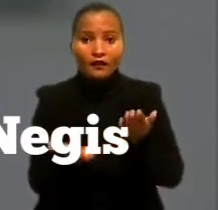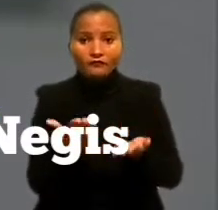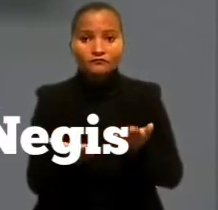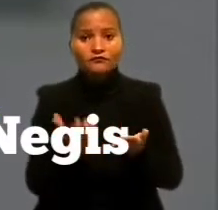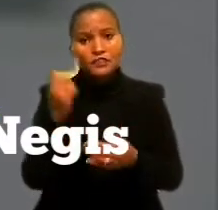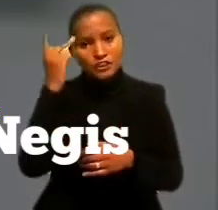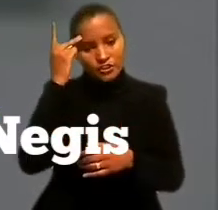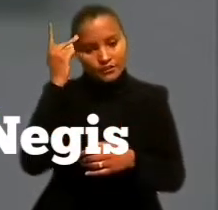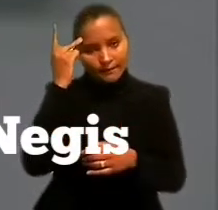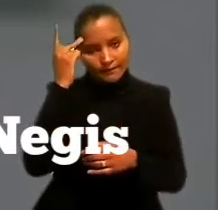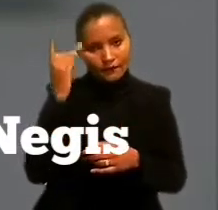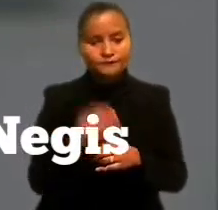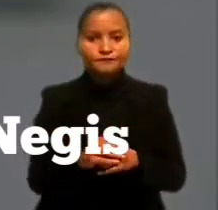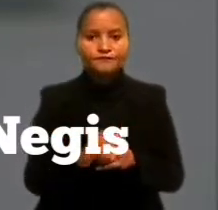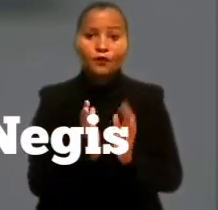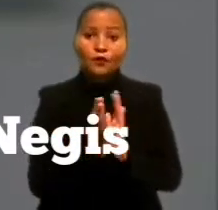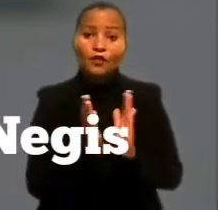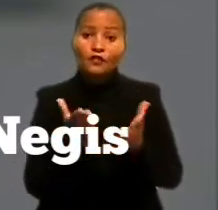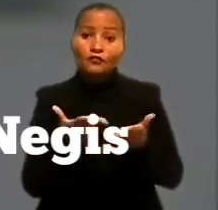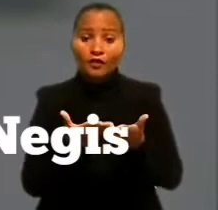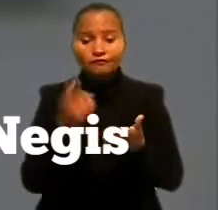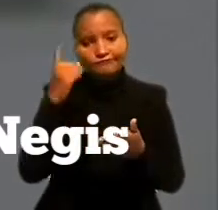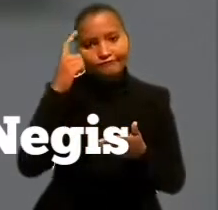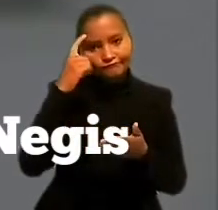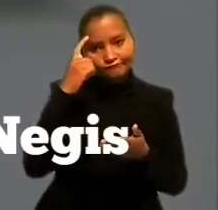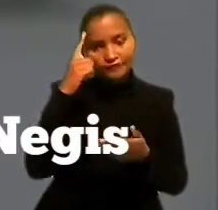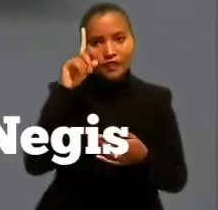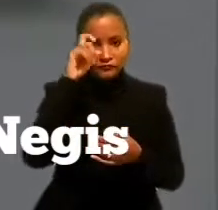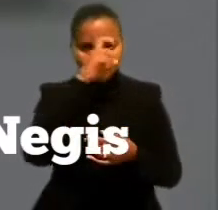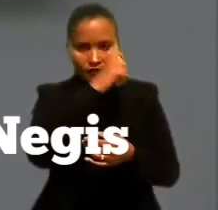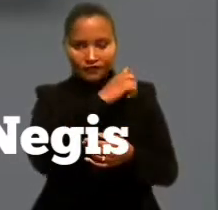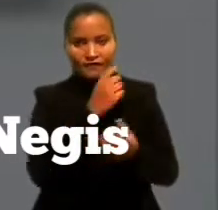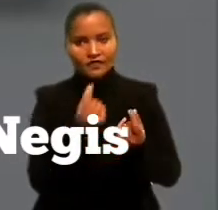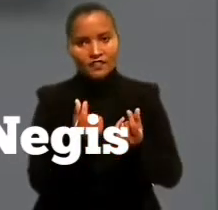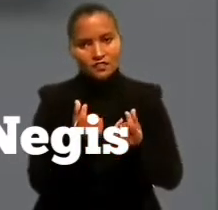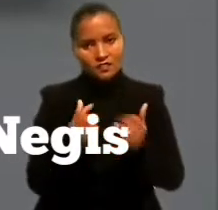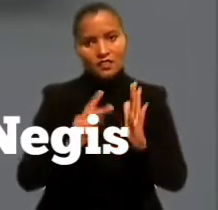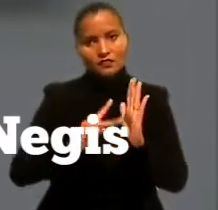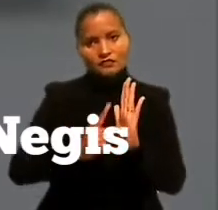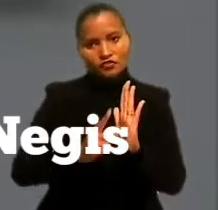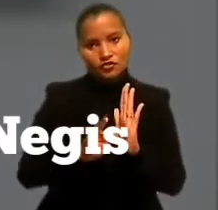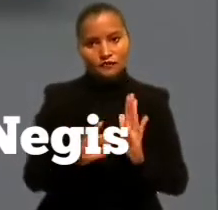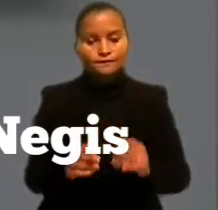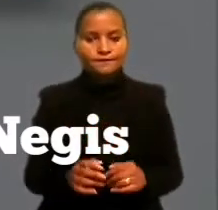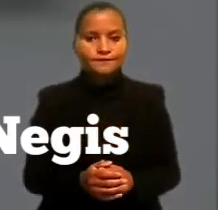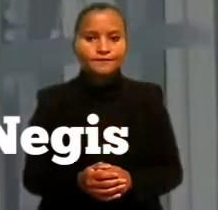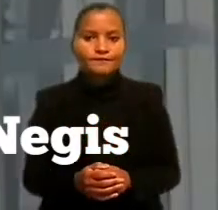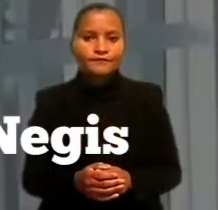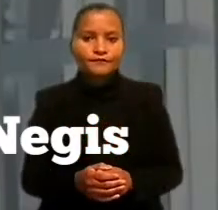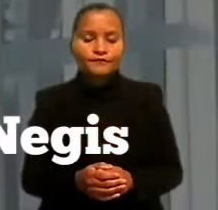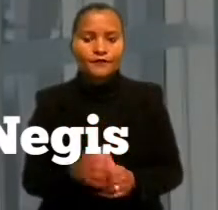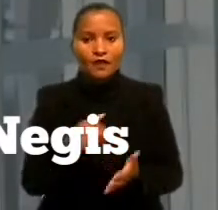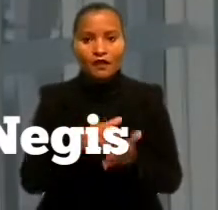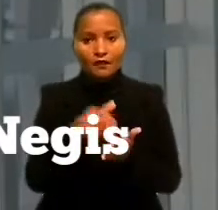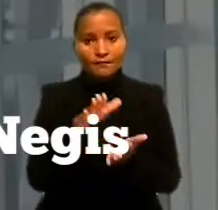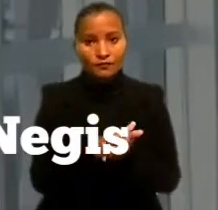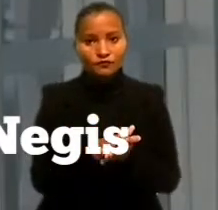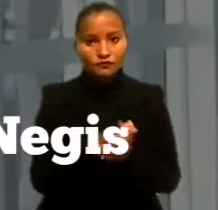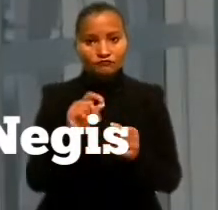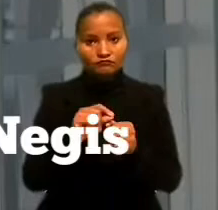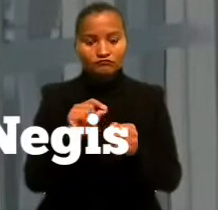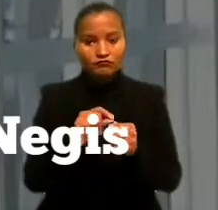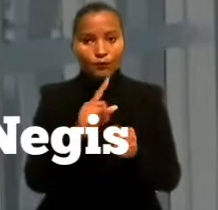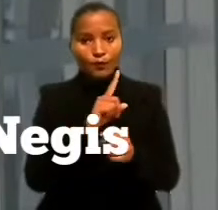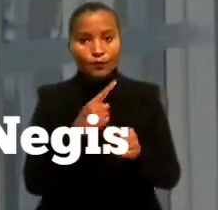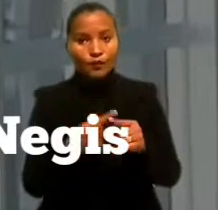em São Paulo. Bom, o colegiado levou em conta a dificuldade financeira do sindicato. A multa foi